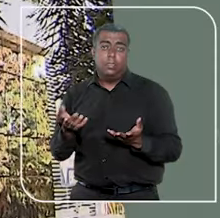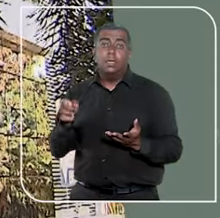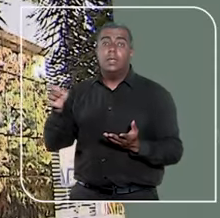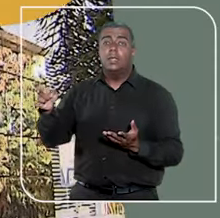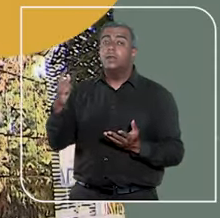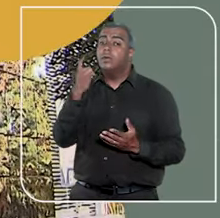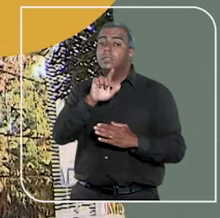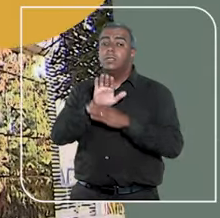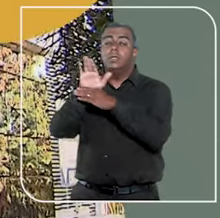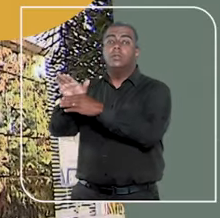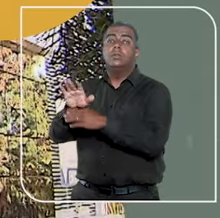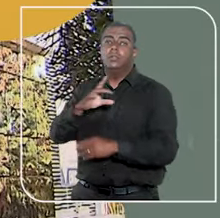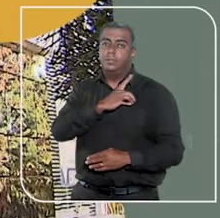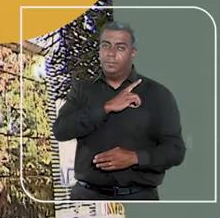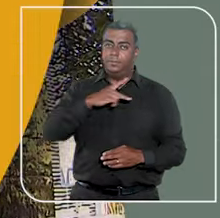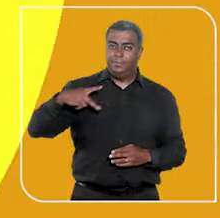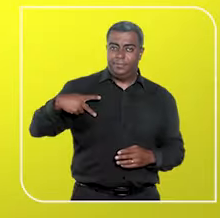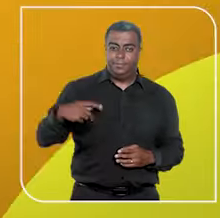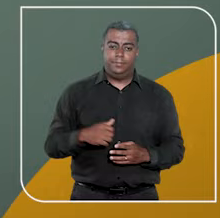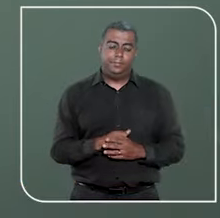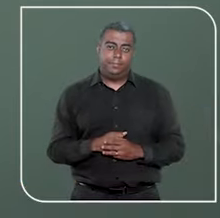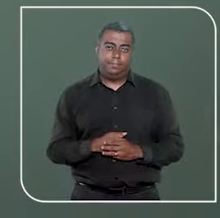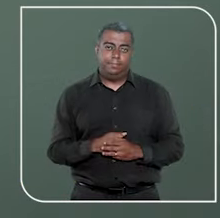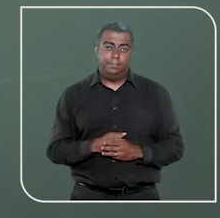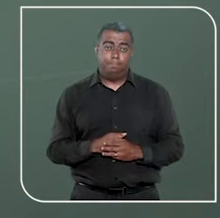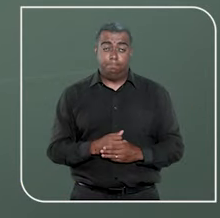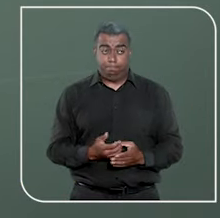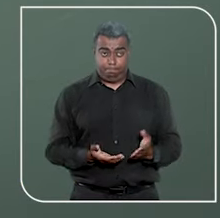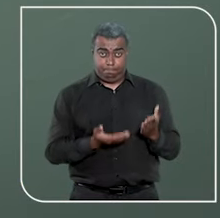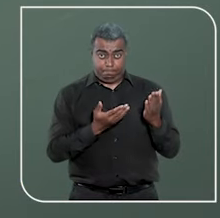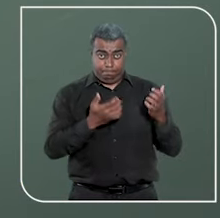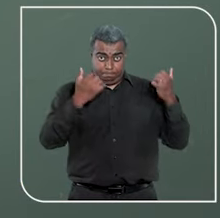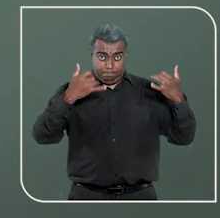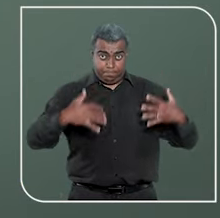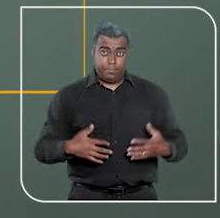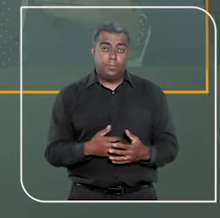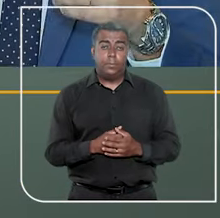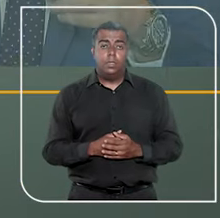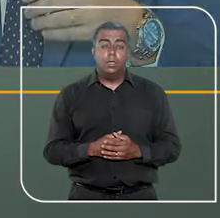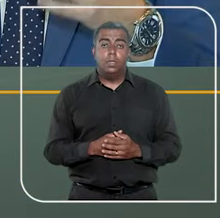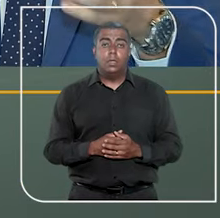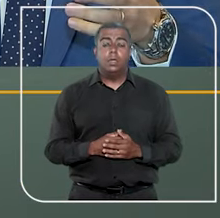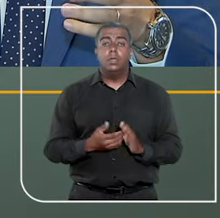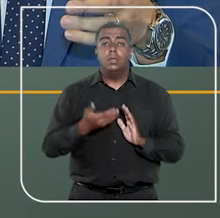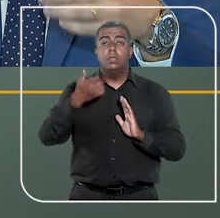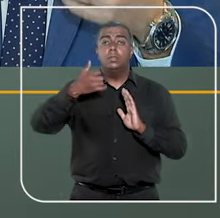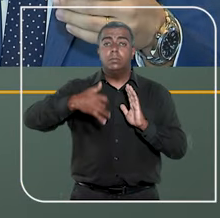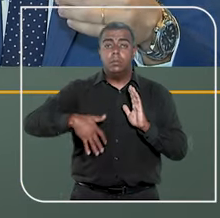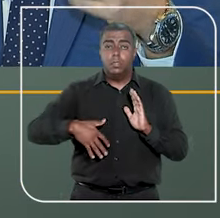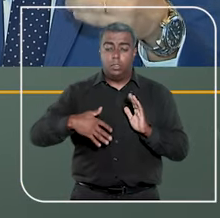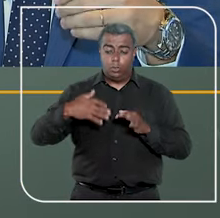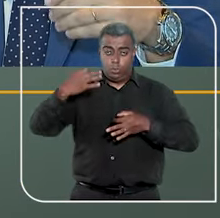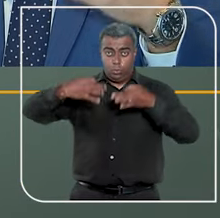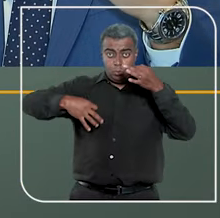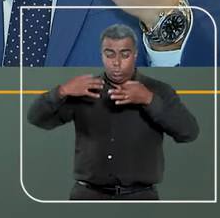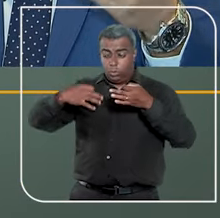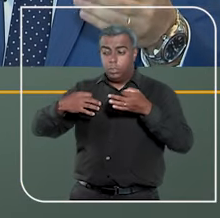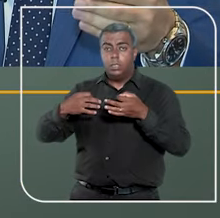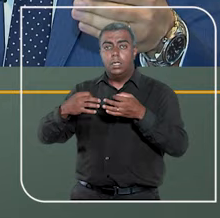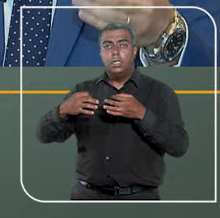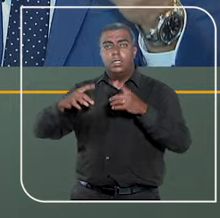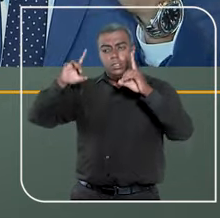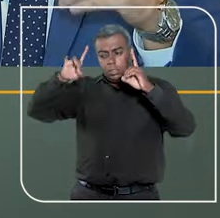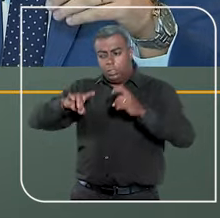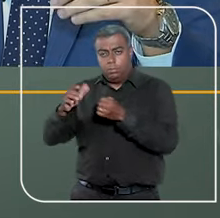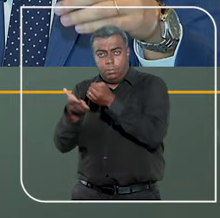são atendidas pela Defensoria Pública. A nossa carta constitucional, ela especifica que a justiça é a garantia de direitos